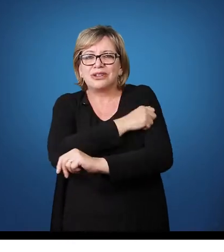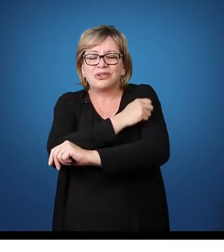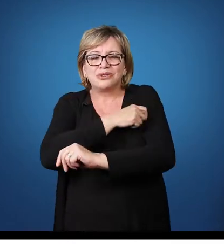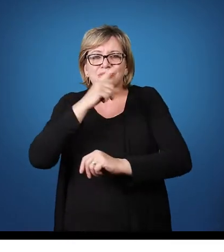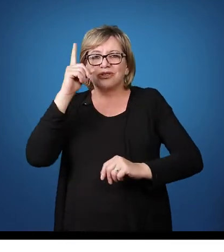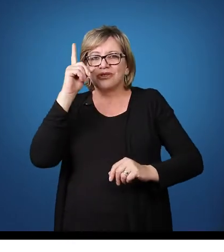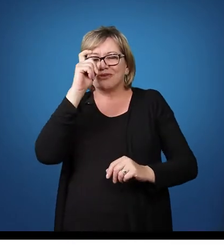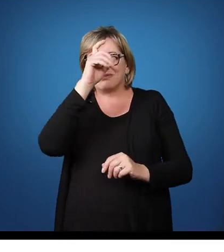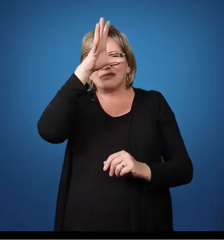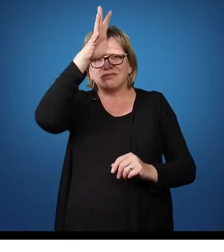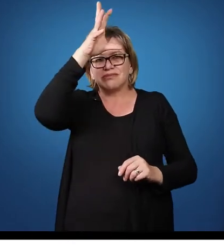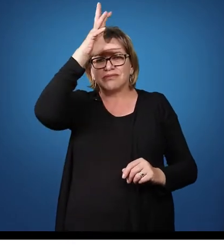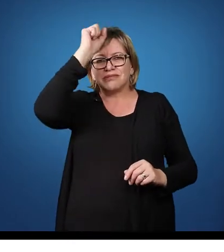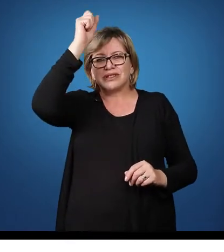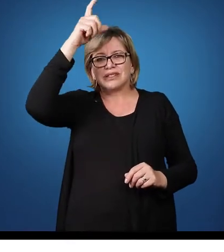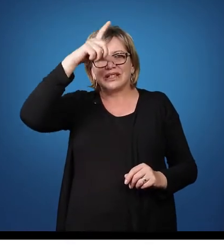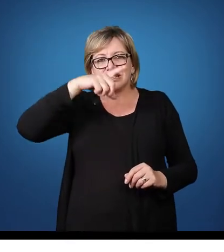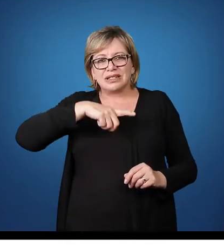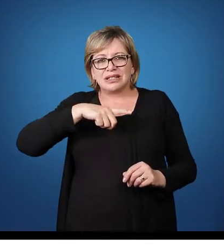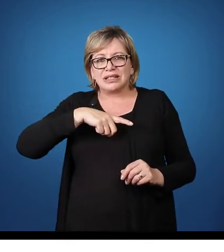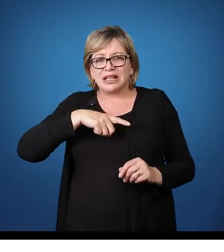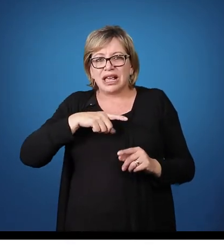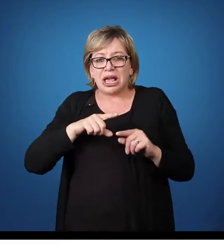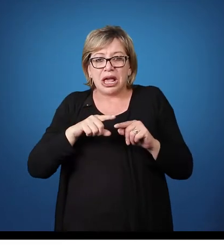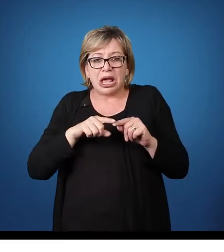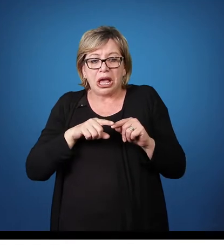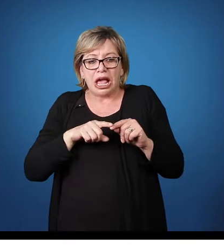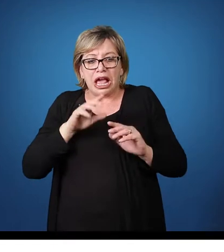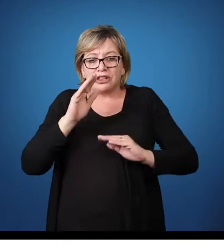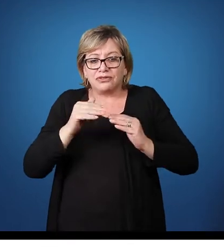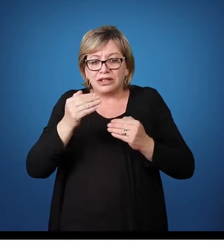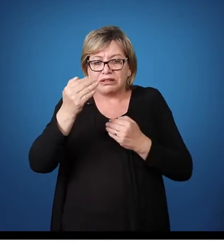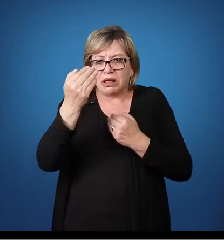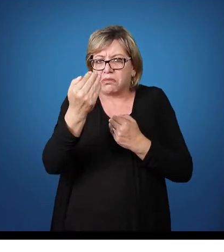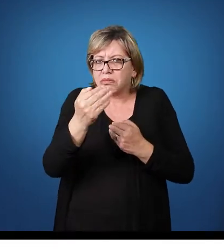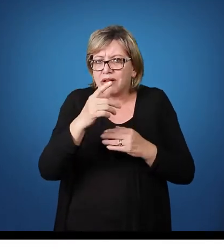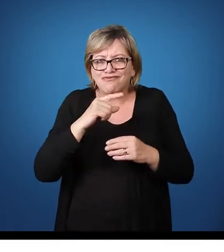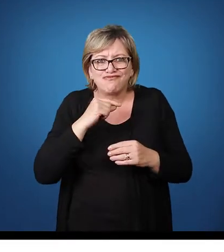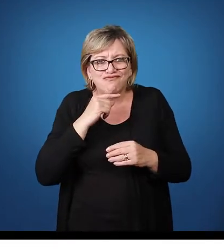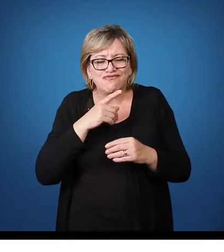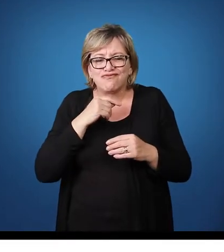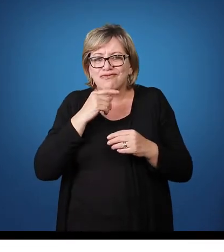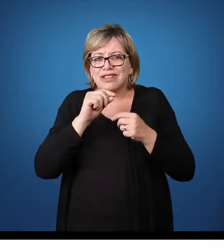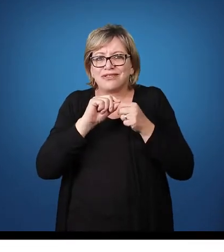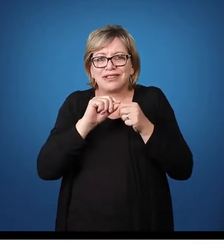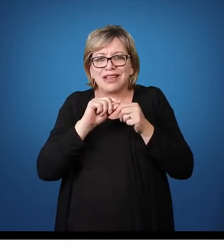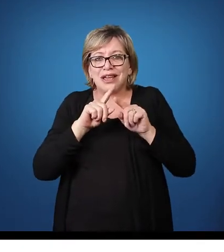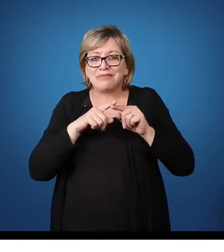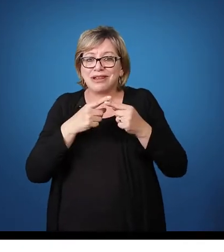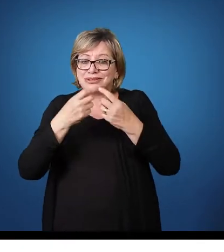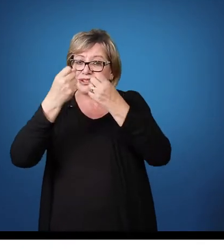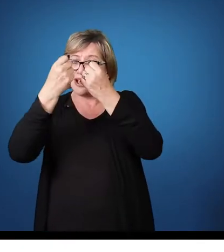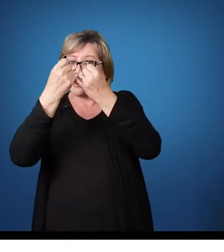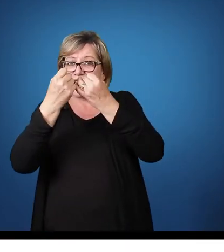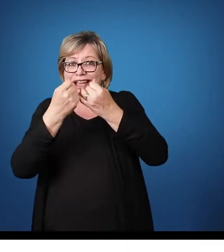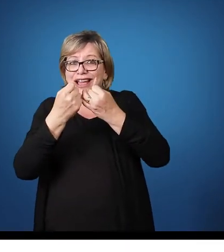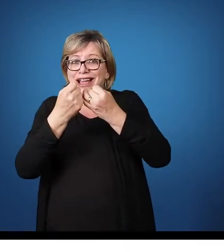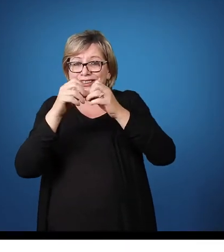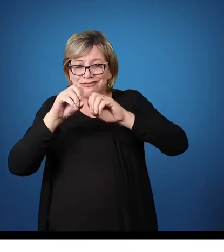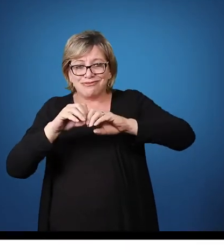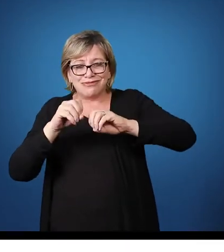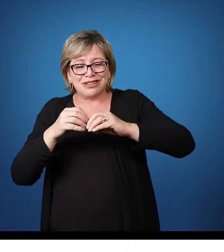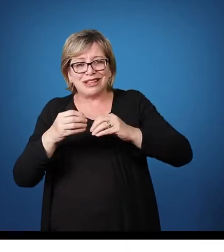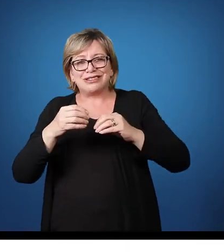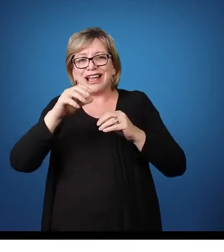não conseguem se sair bem, porém, durante as aulas, ele consegue expor o seu conhecimento. Então, a gente trabalha com a